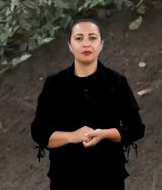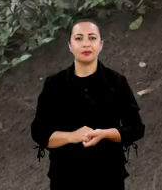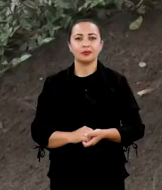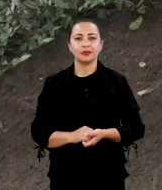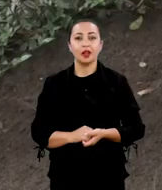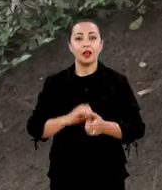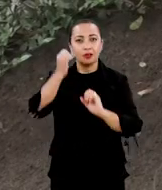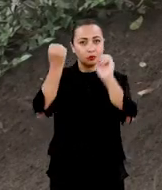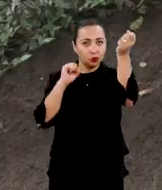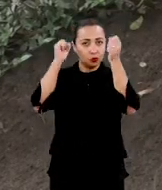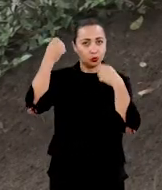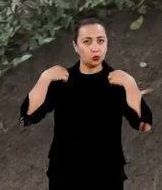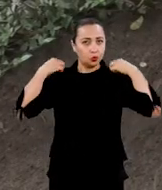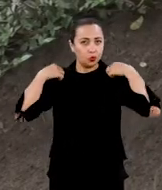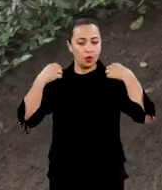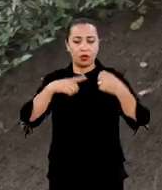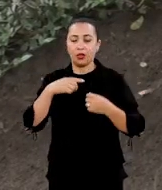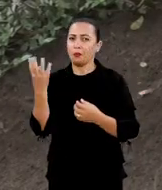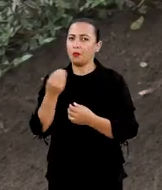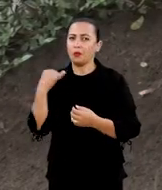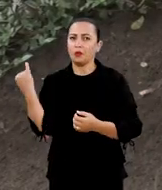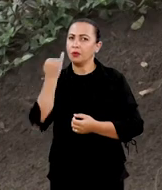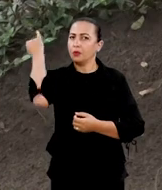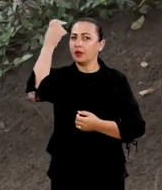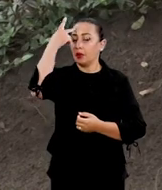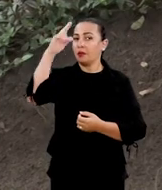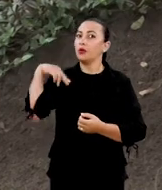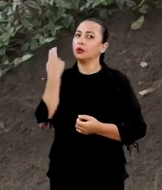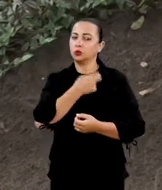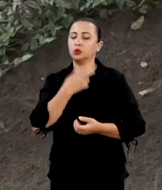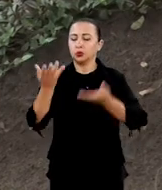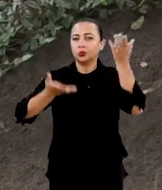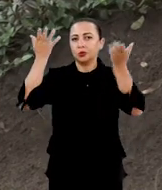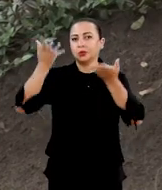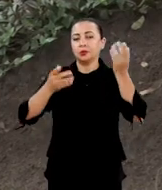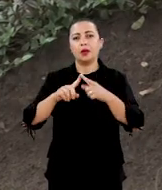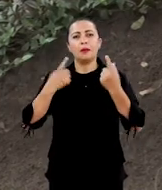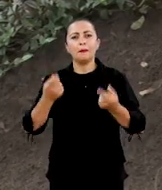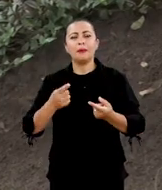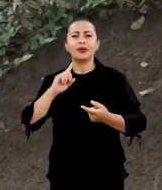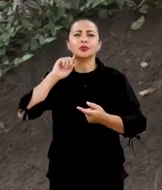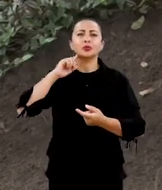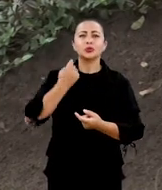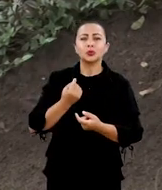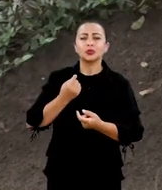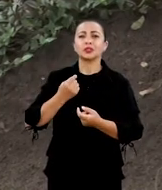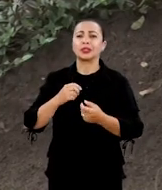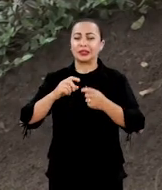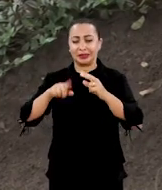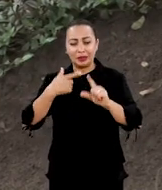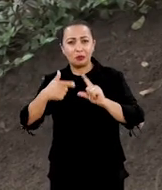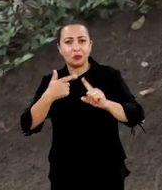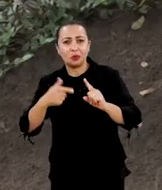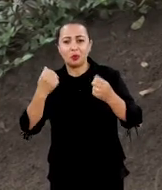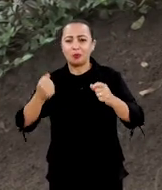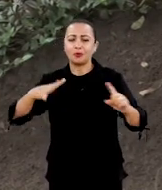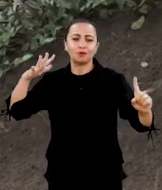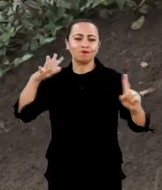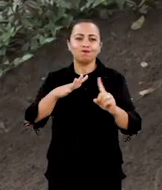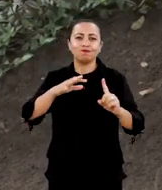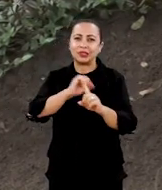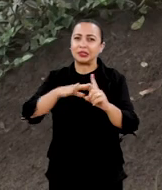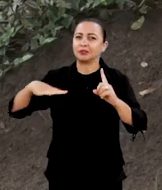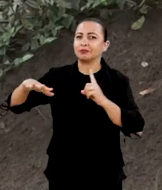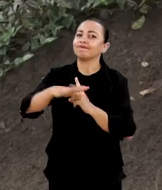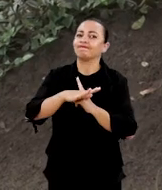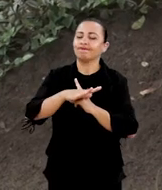A indústria têxtil tem muita importância para a nossa economia, mas os resíduos da produção podem gerar sérios impactos